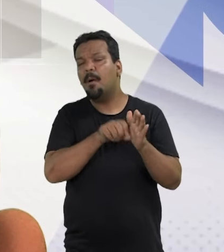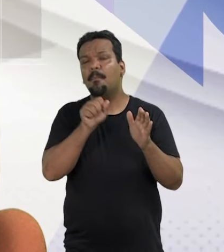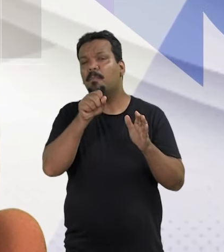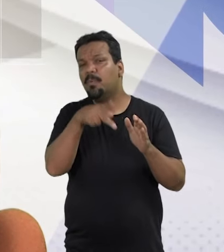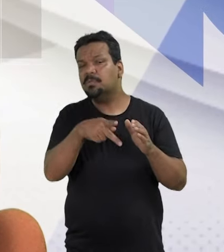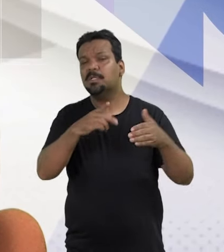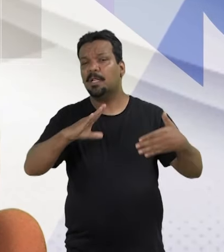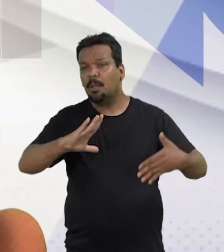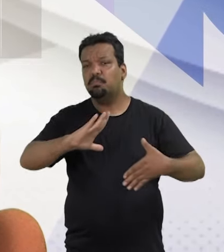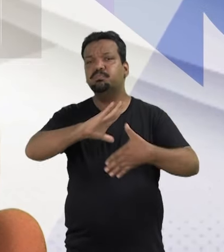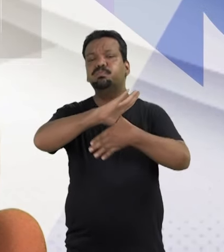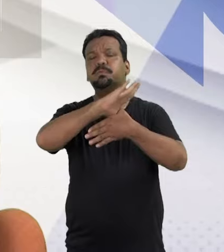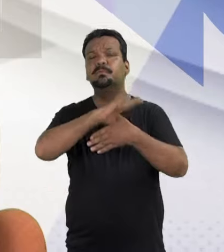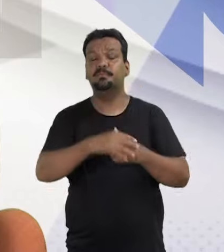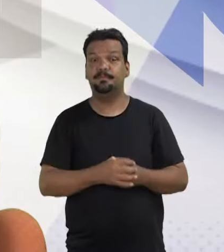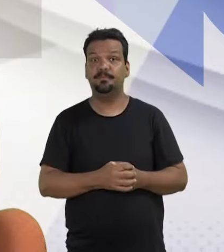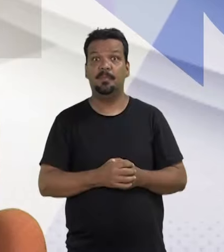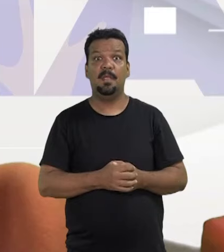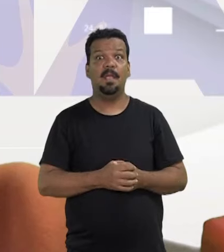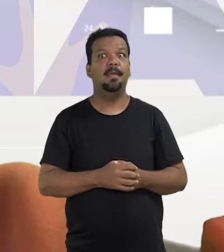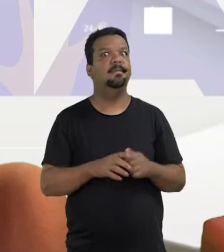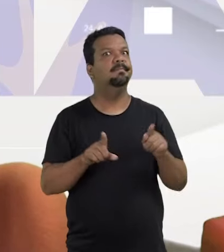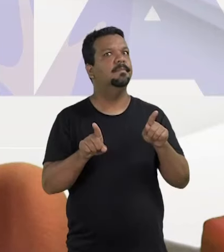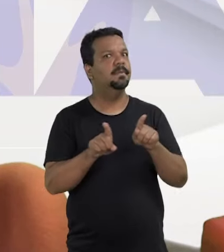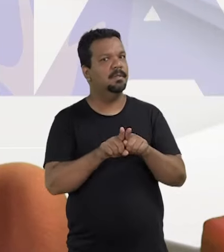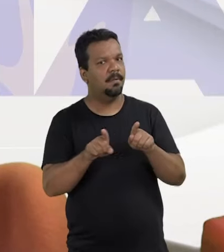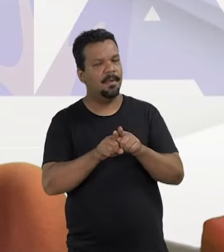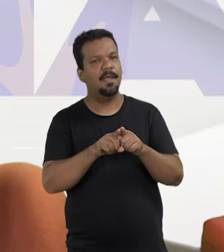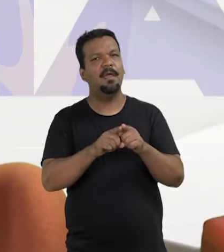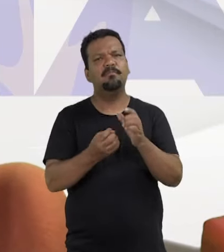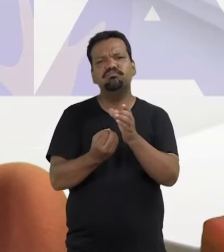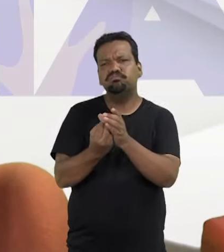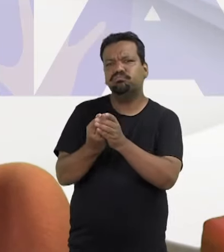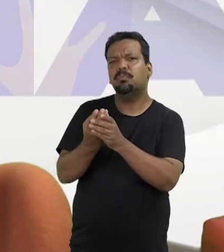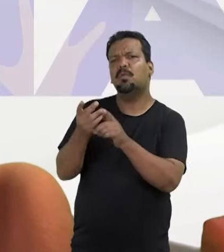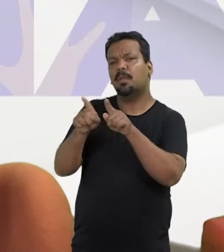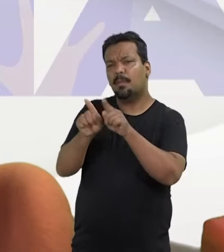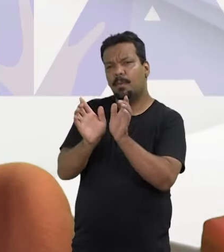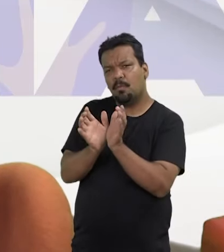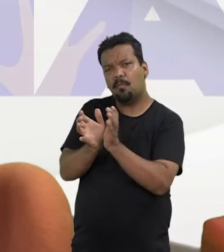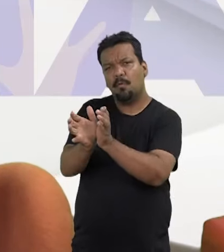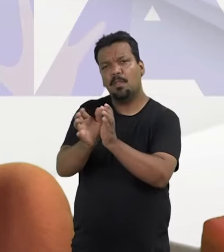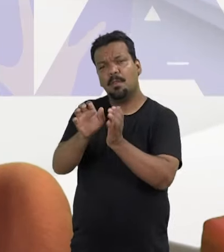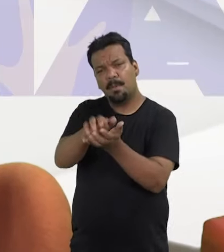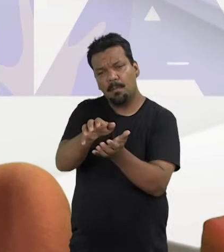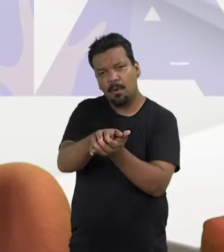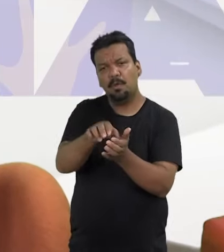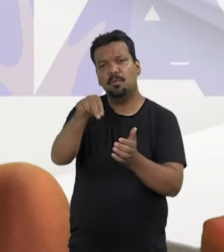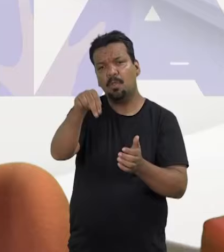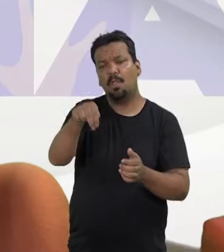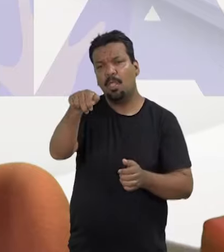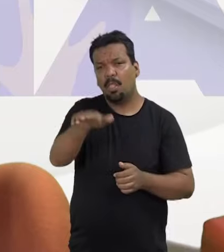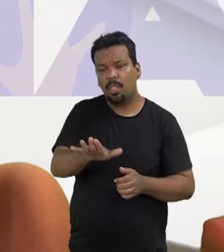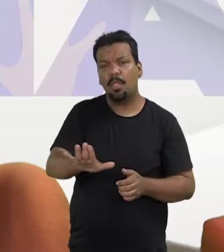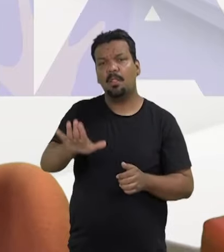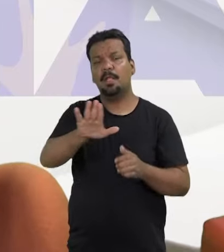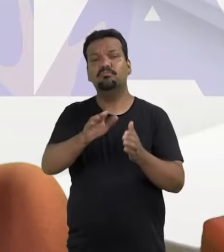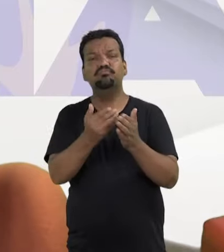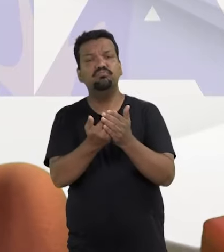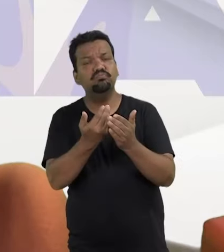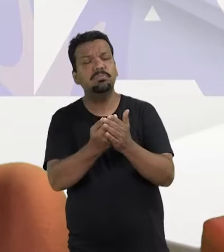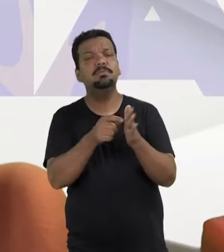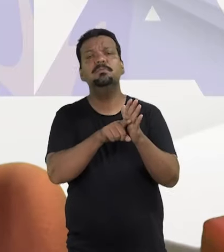aposentada da Fundação Joaquim Nabuco. É cofundadora do Fórum de Mulheres de Pernambuco e da Rede Norte e